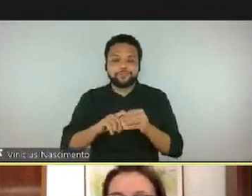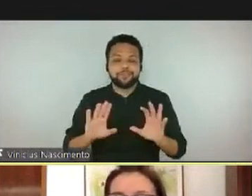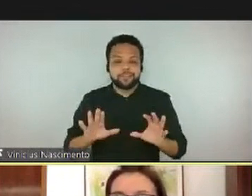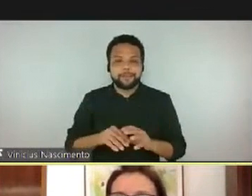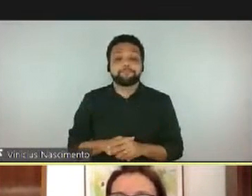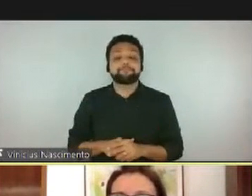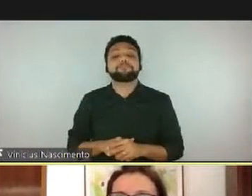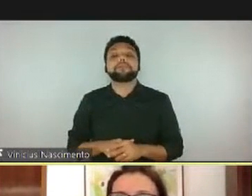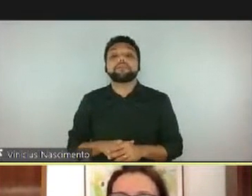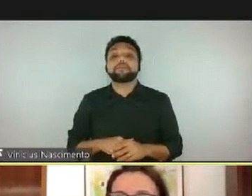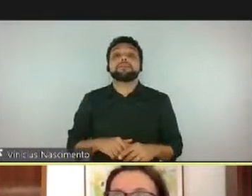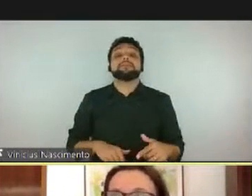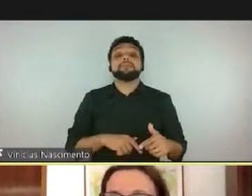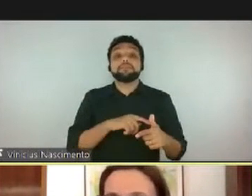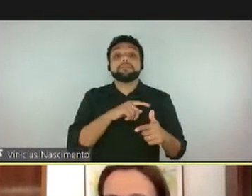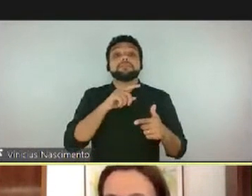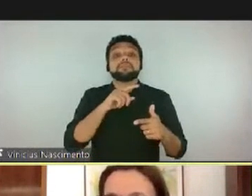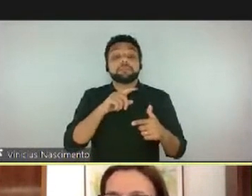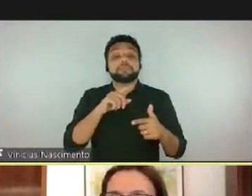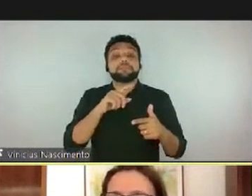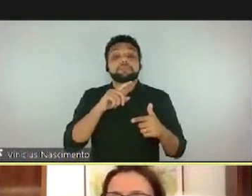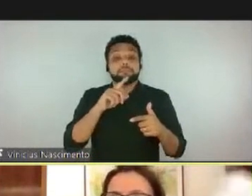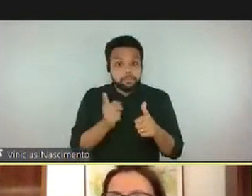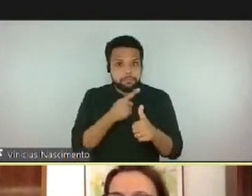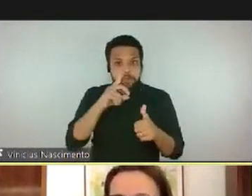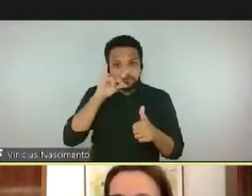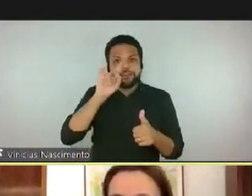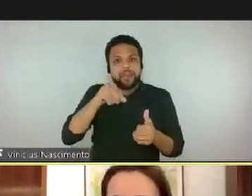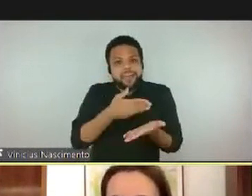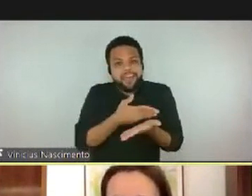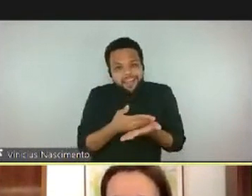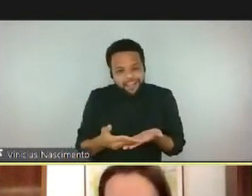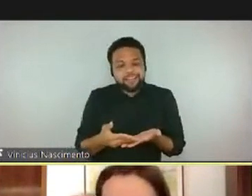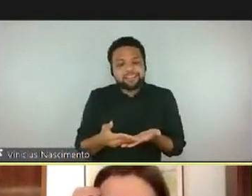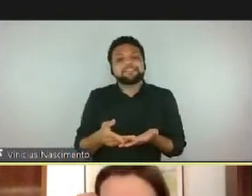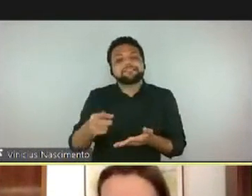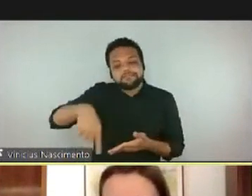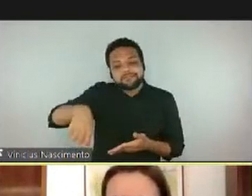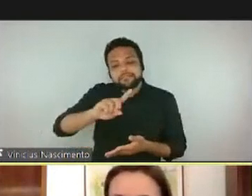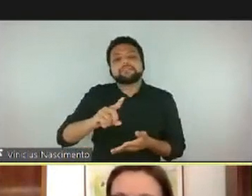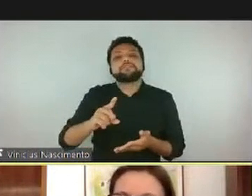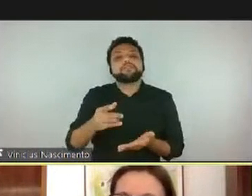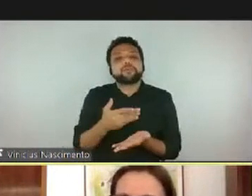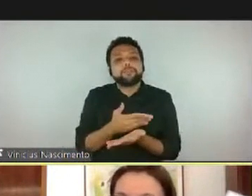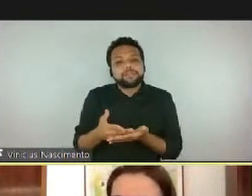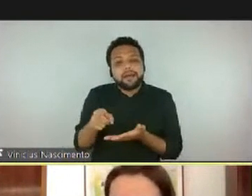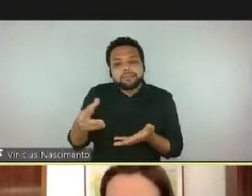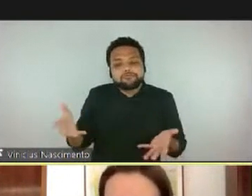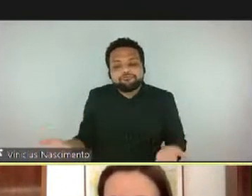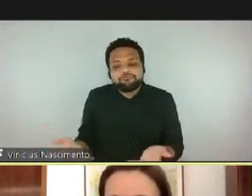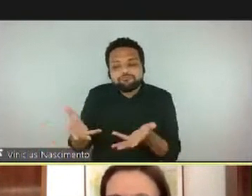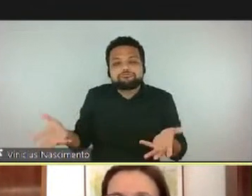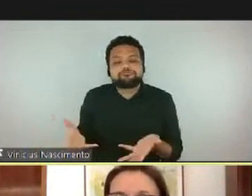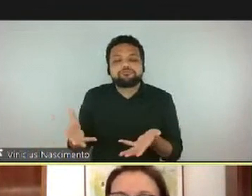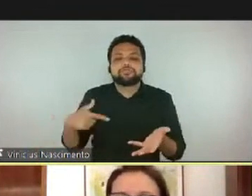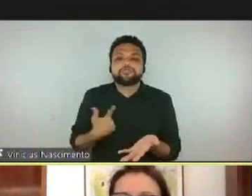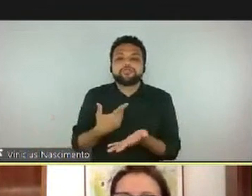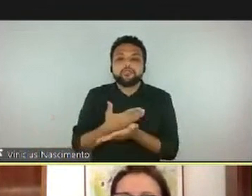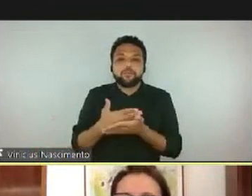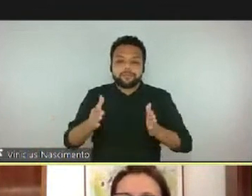e para aquecê-los, num primeiro momento no espaço do museu, a gente começa pelo piso térreo,